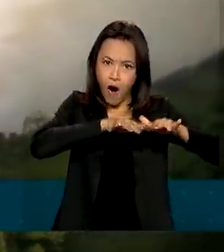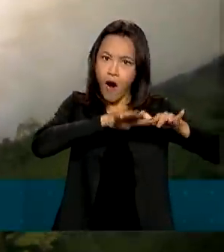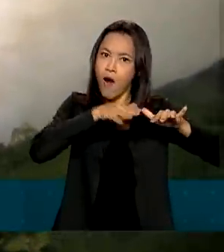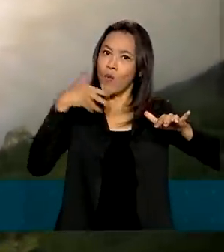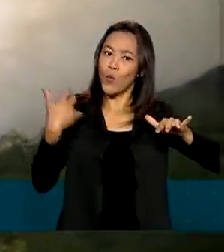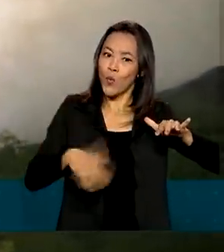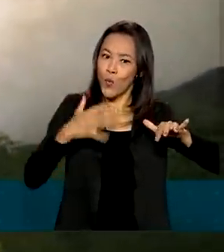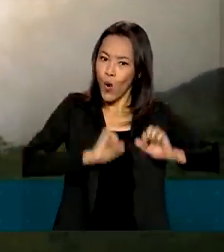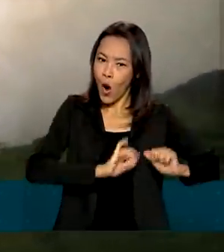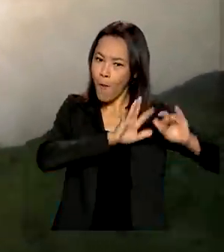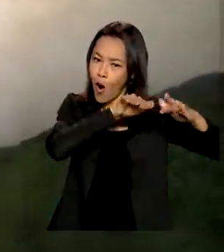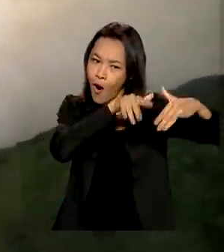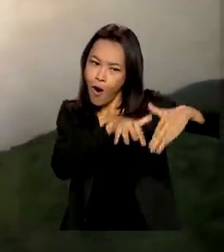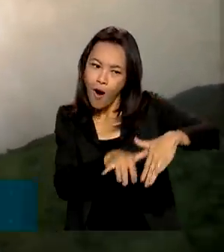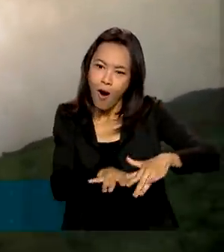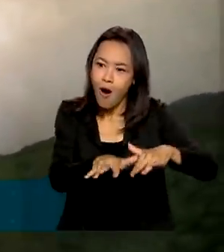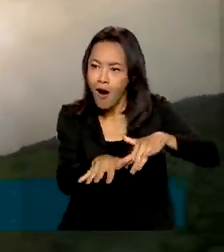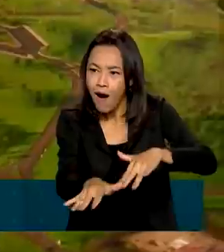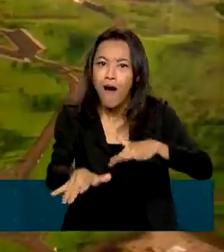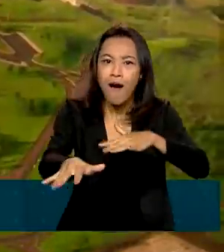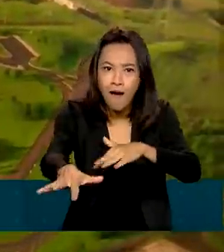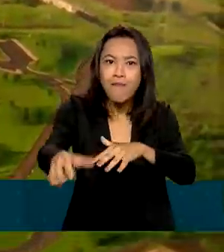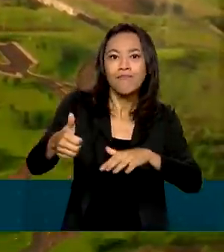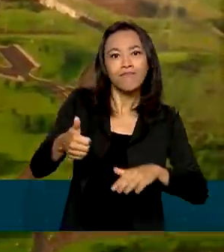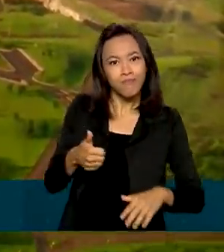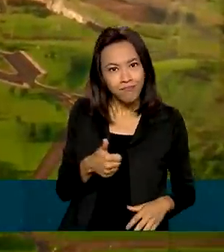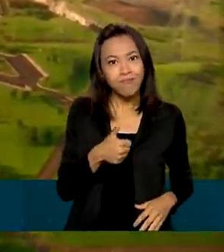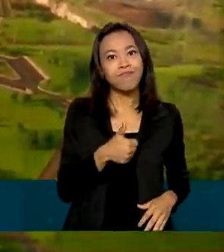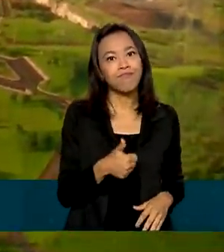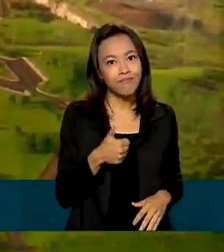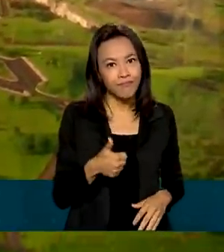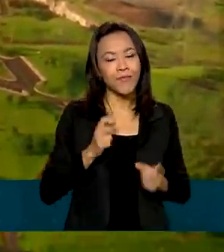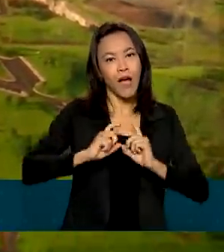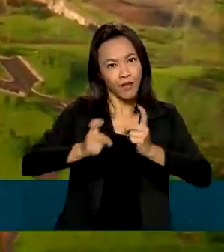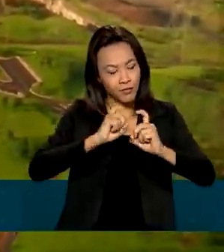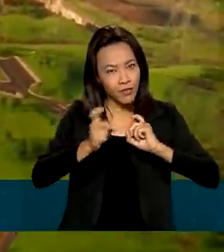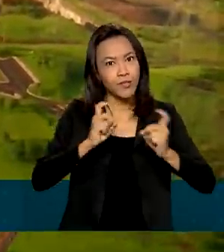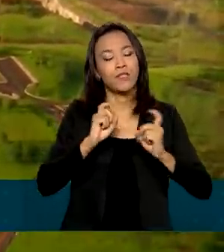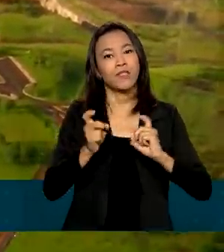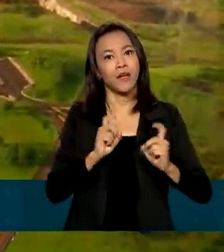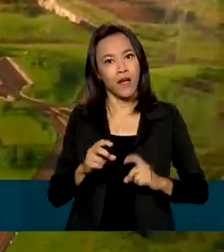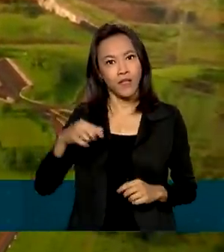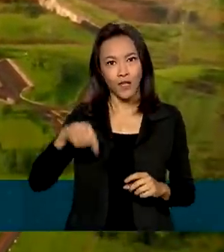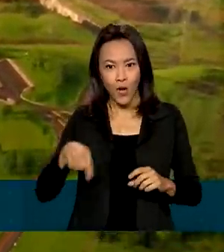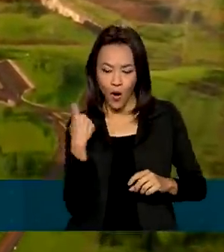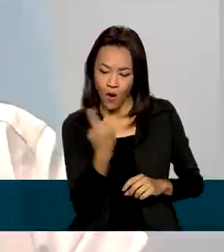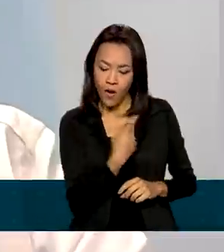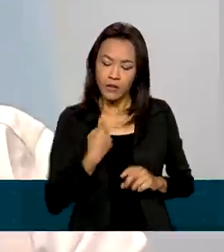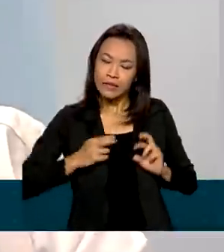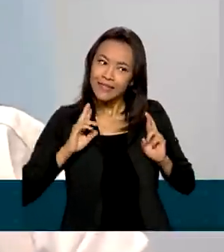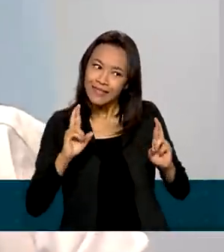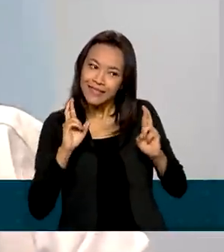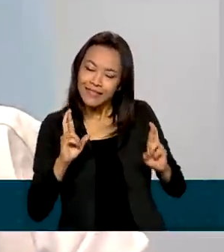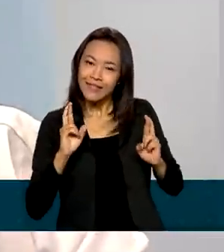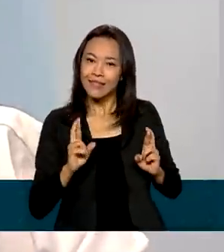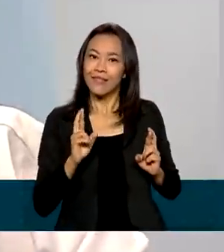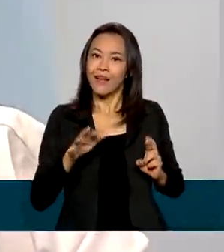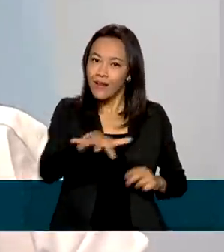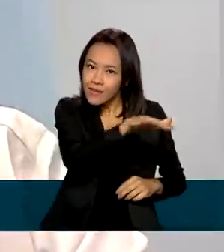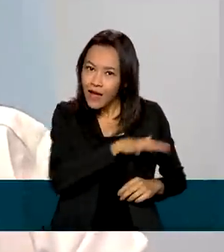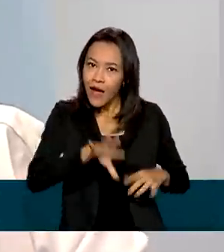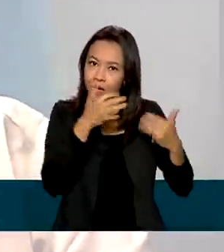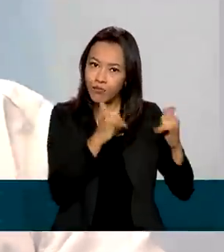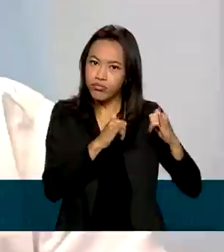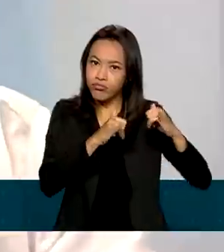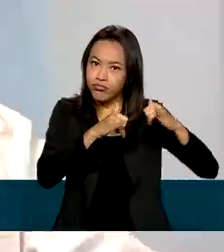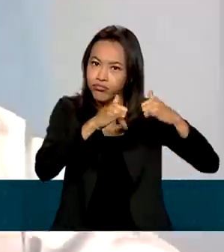ser administrados em algum momento do ano passado, começo deste ano. Nossa expectativa é que o setor elétrico